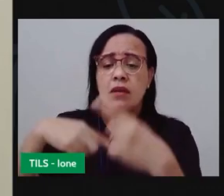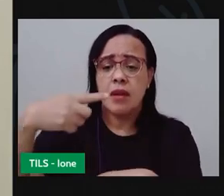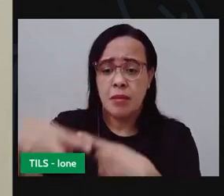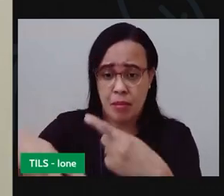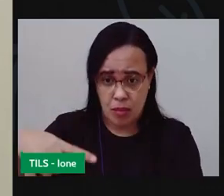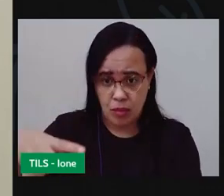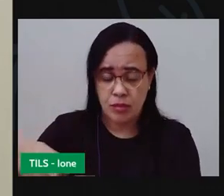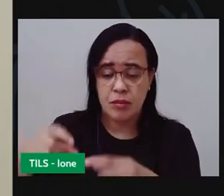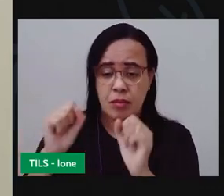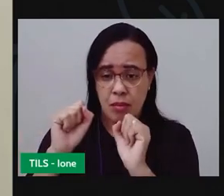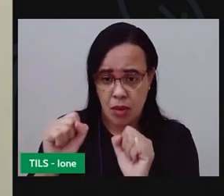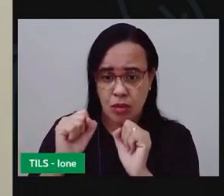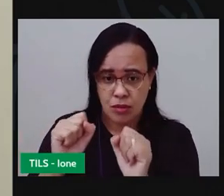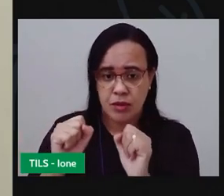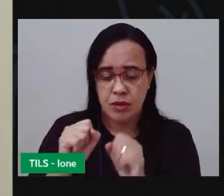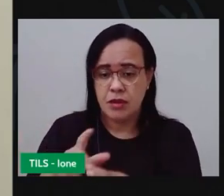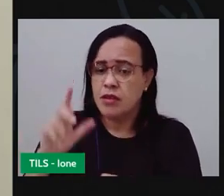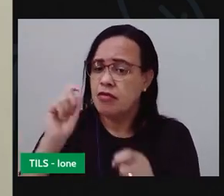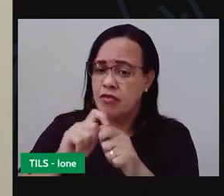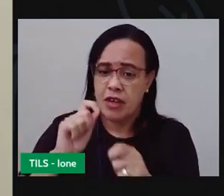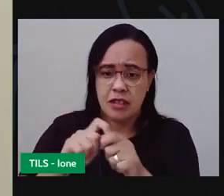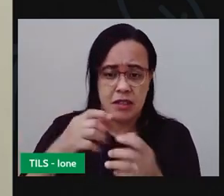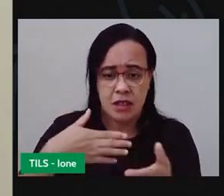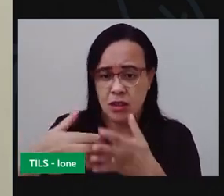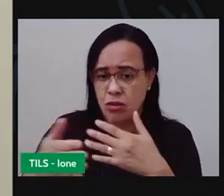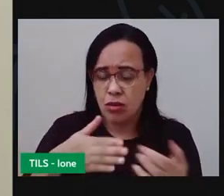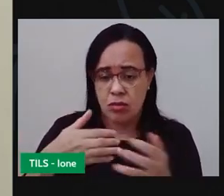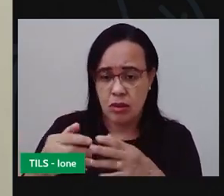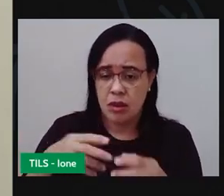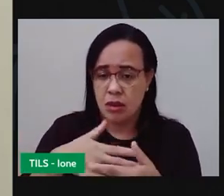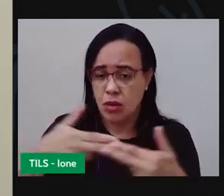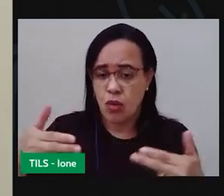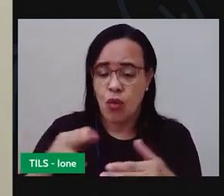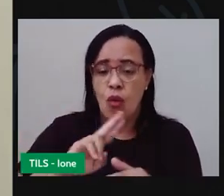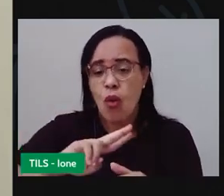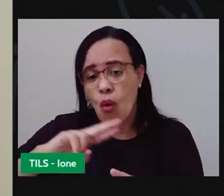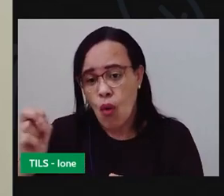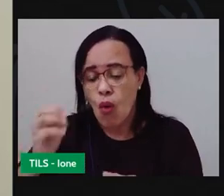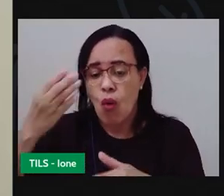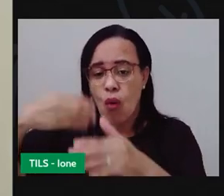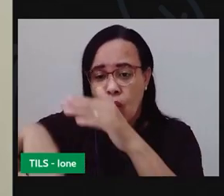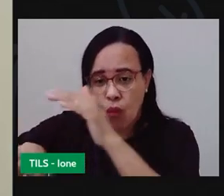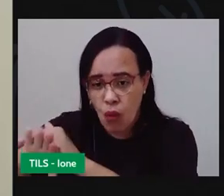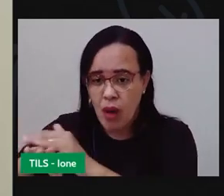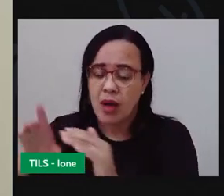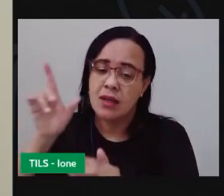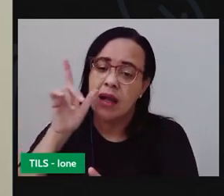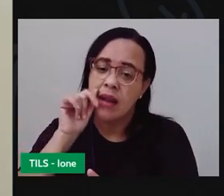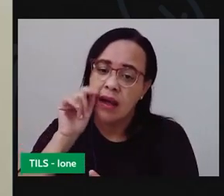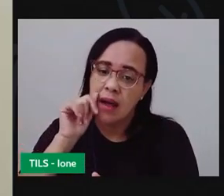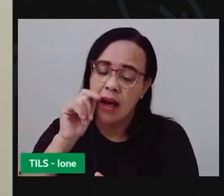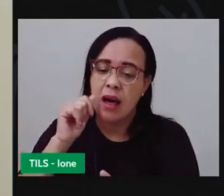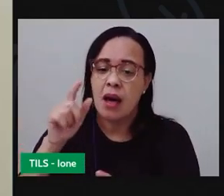você pode utilizar para guardar seus lápis, suas borrachas, tá?